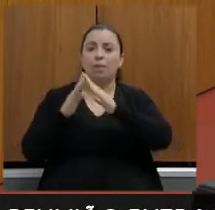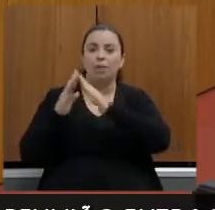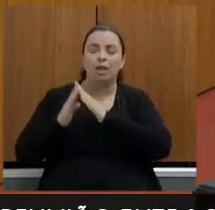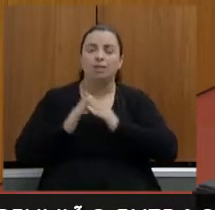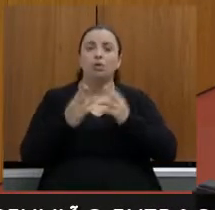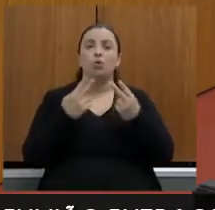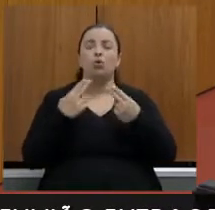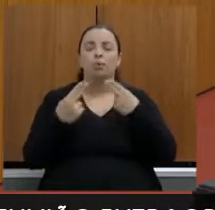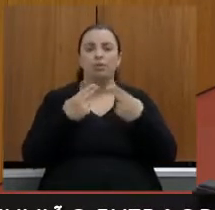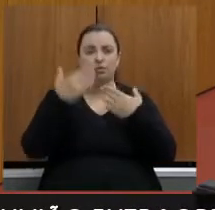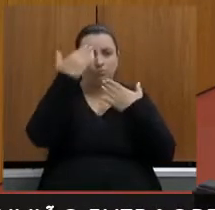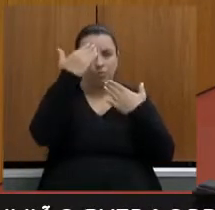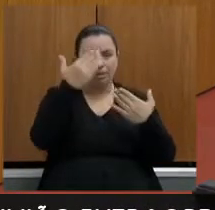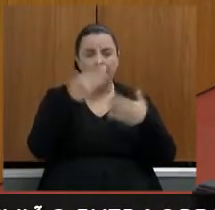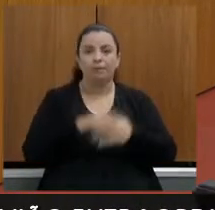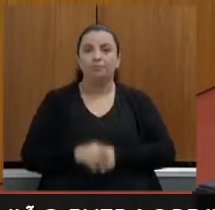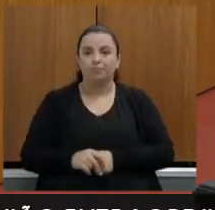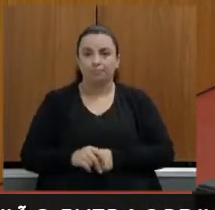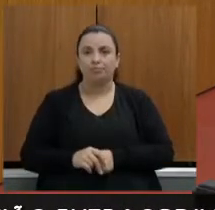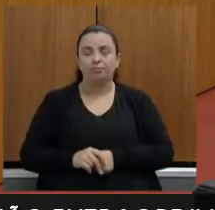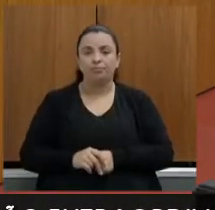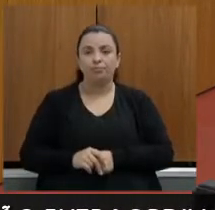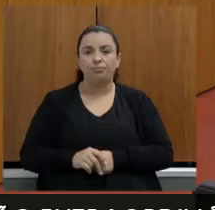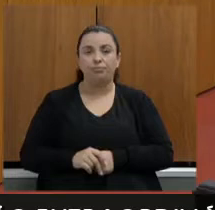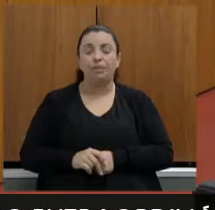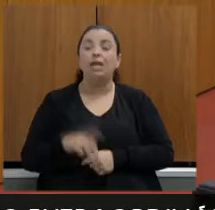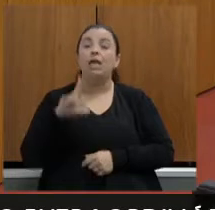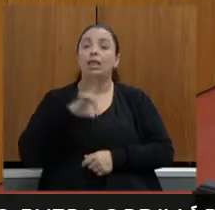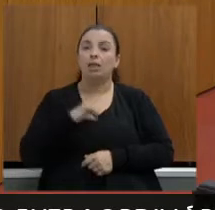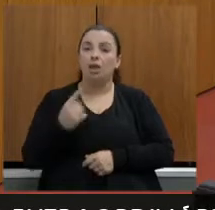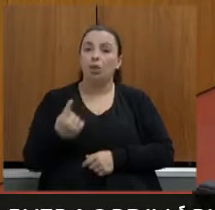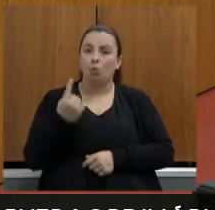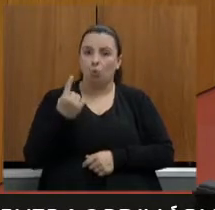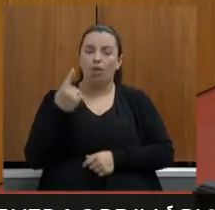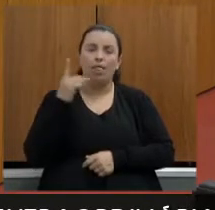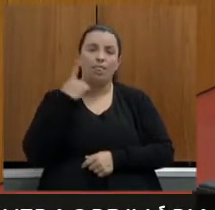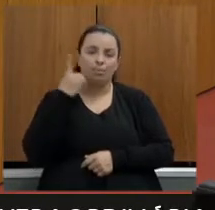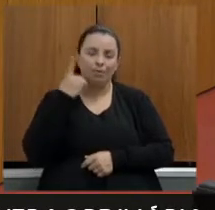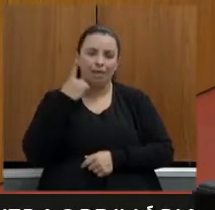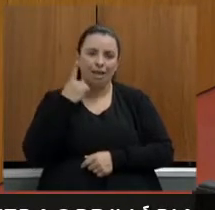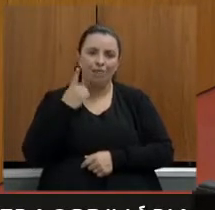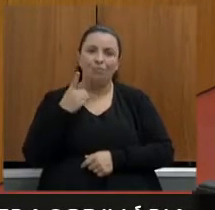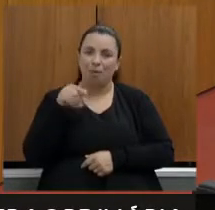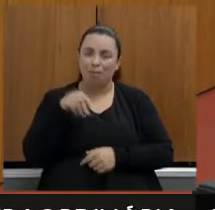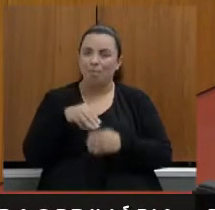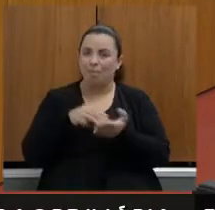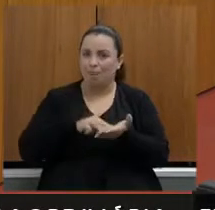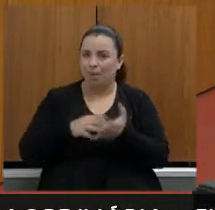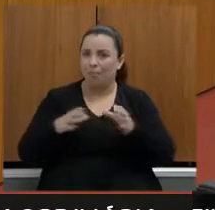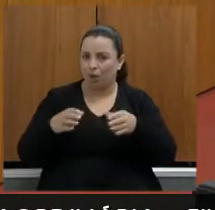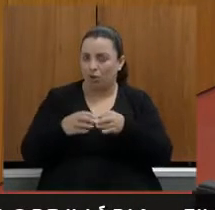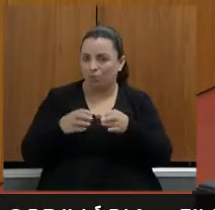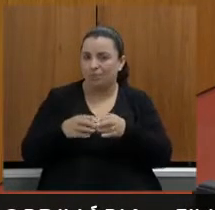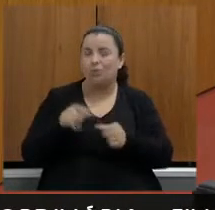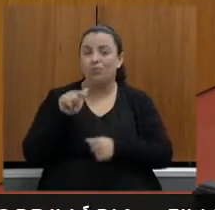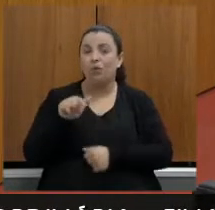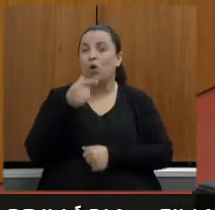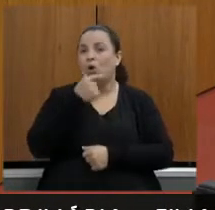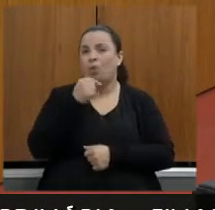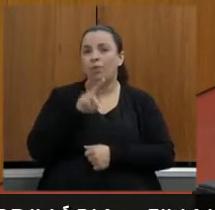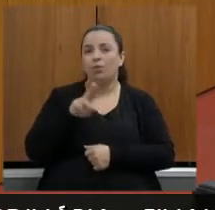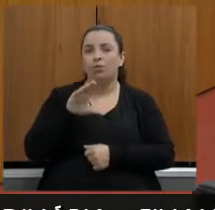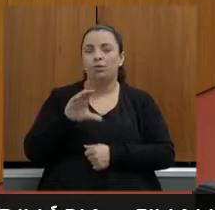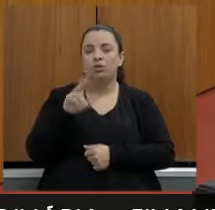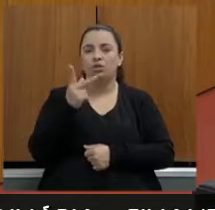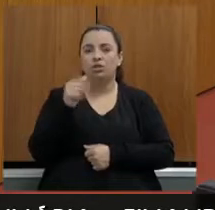nós temos um deputado que é da comissão que é o deputado Charles Santos e que tem a